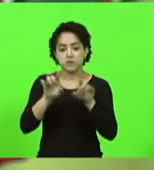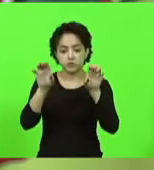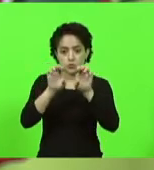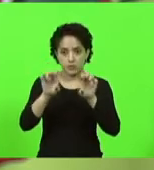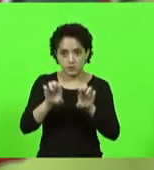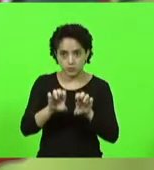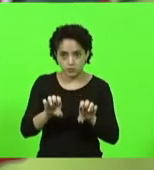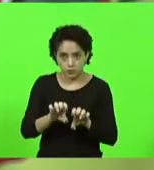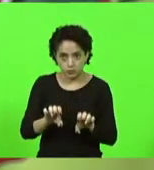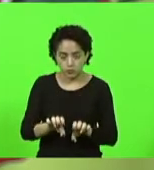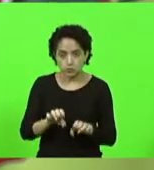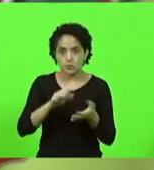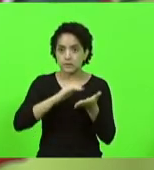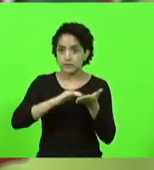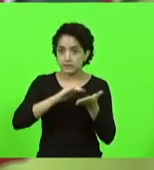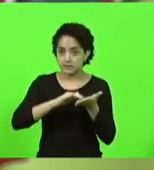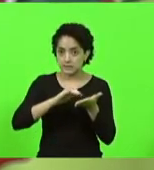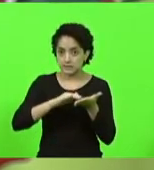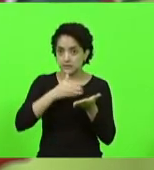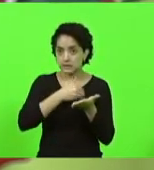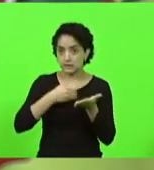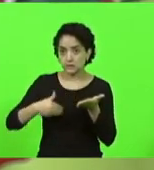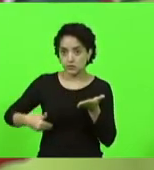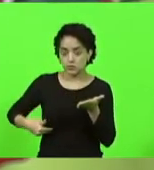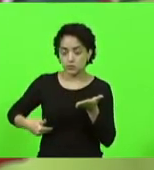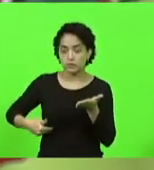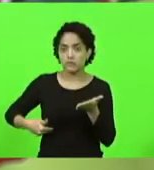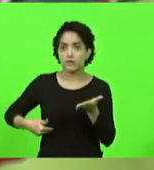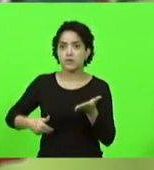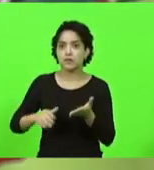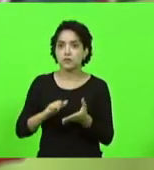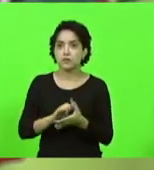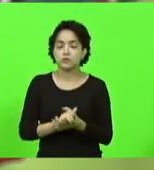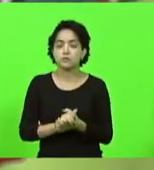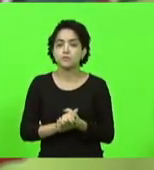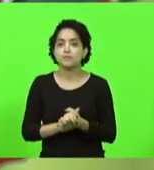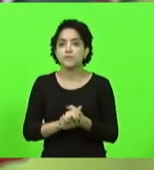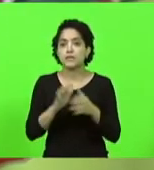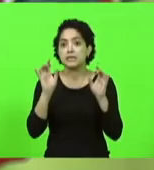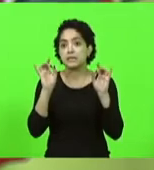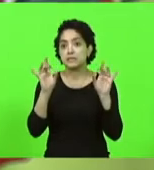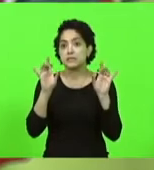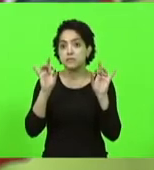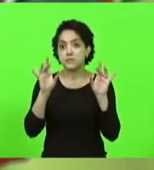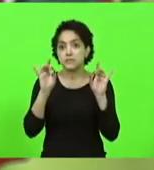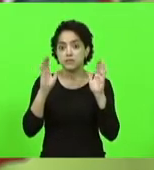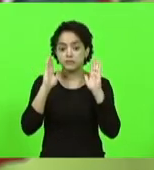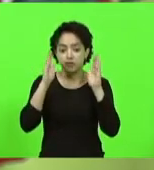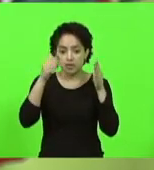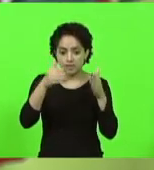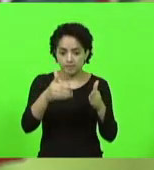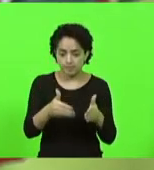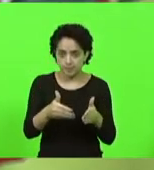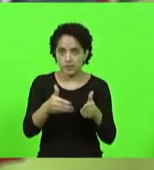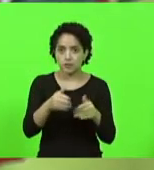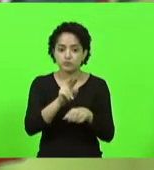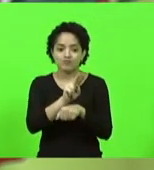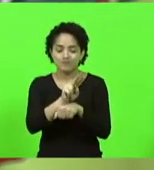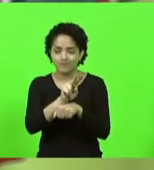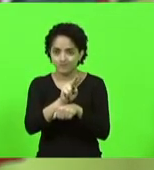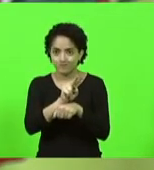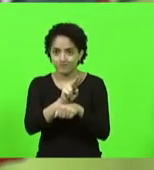na Secretaria de Governo hora criada para especificamente coordenar as ações de proteção animal.